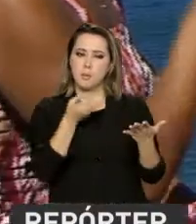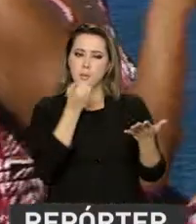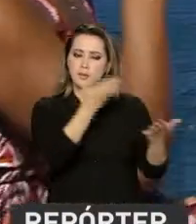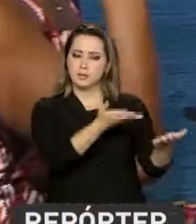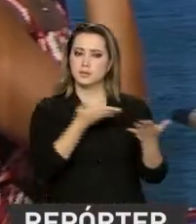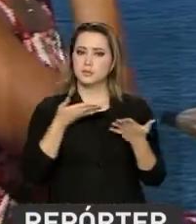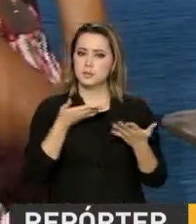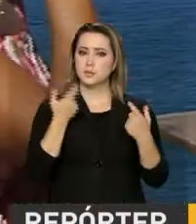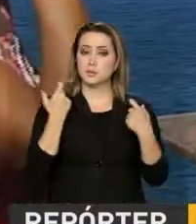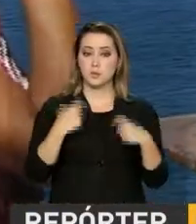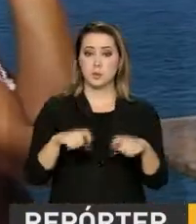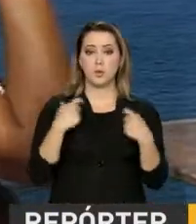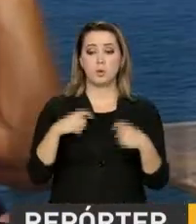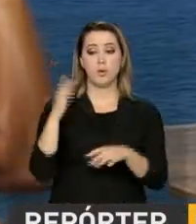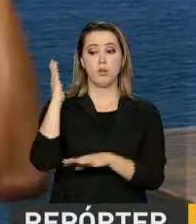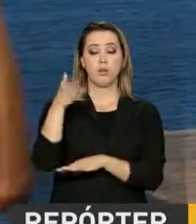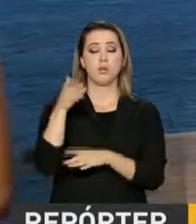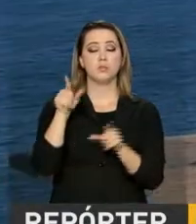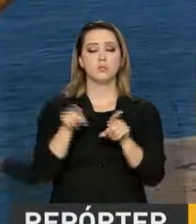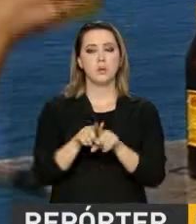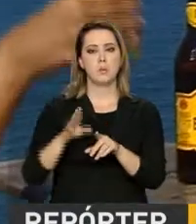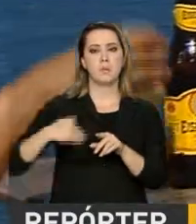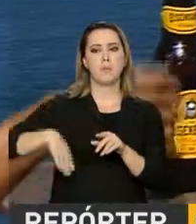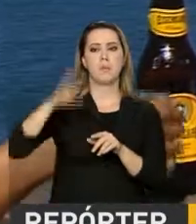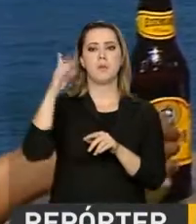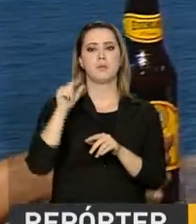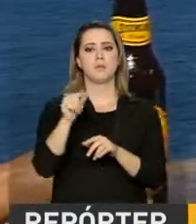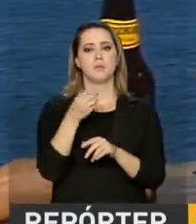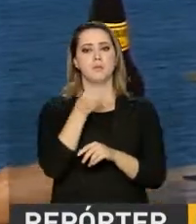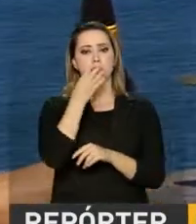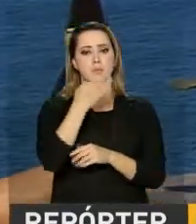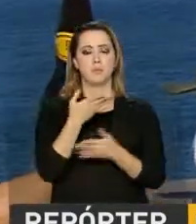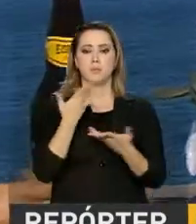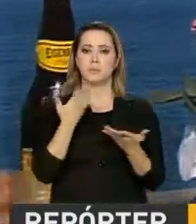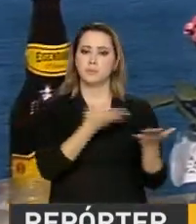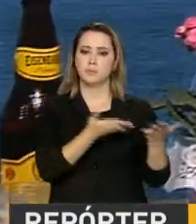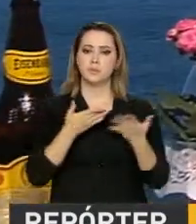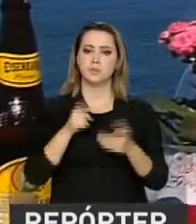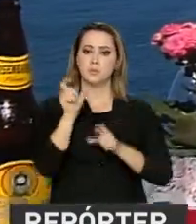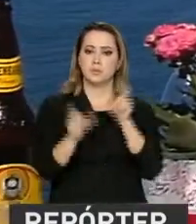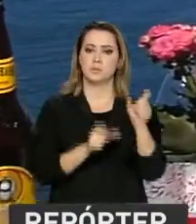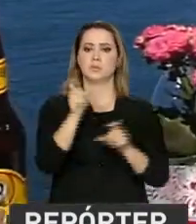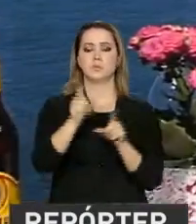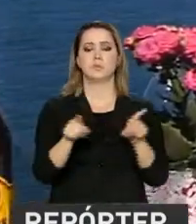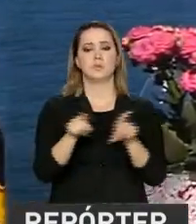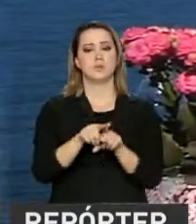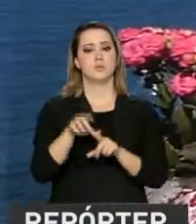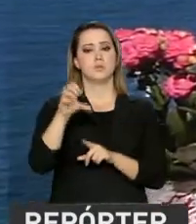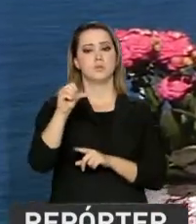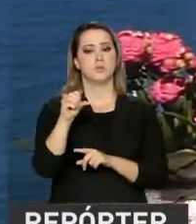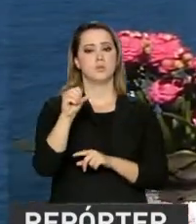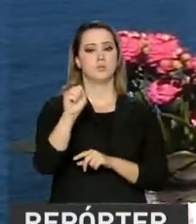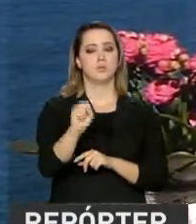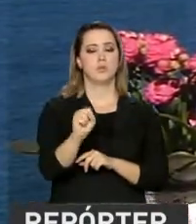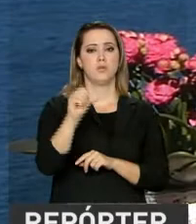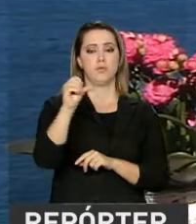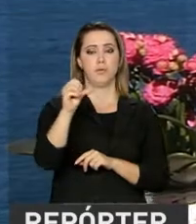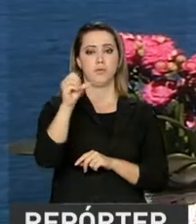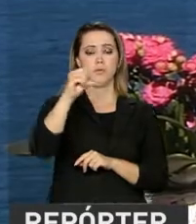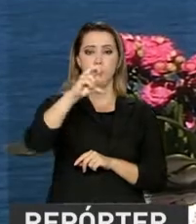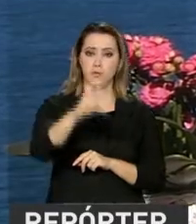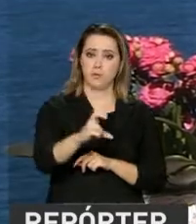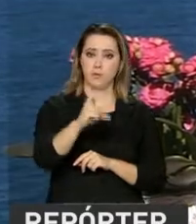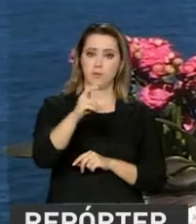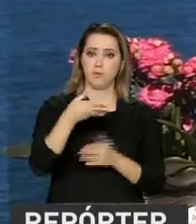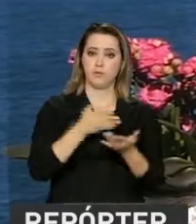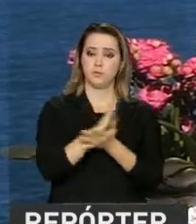os alojamentos do país foram os itens mais bem avaliados pelos estrangeiros, com 98% e 95% de